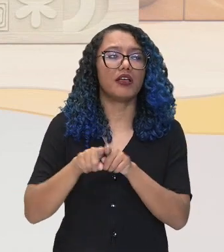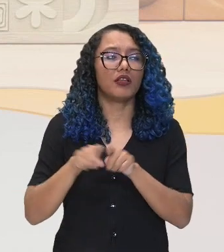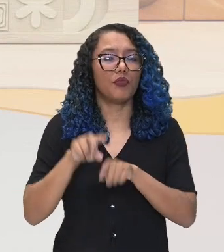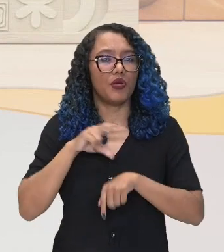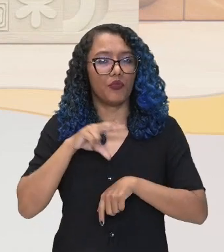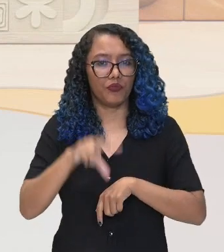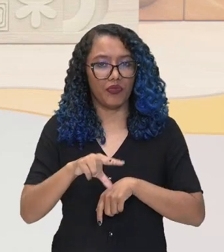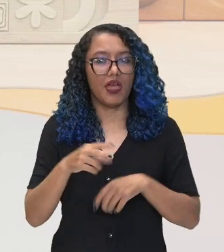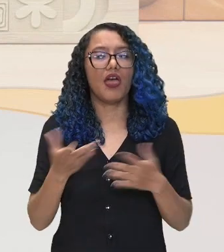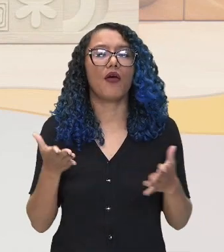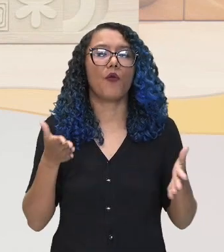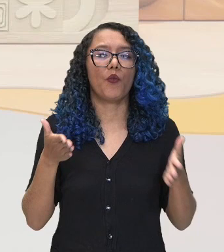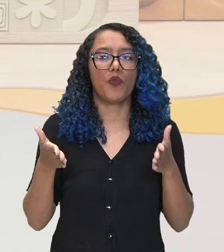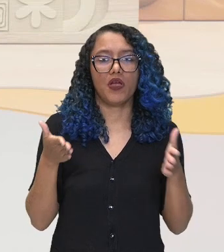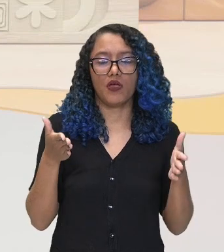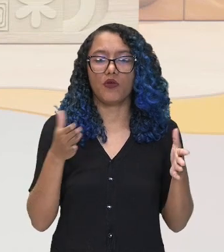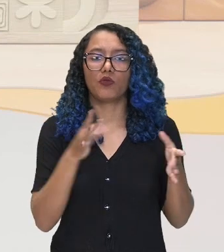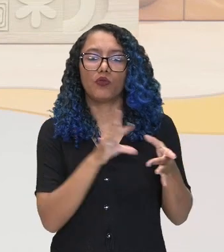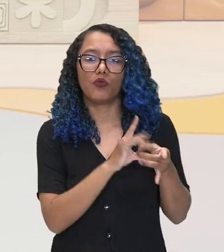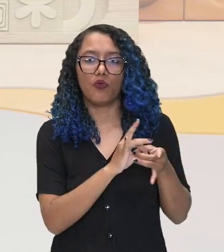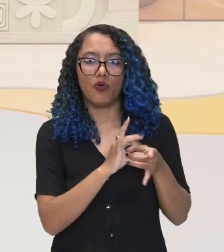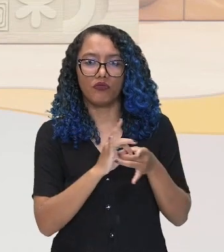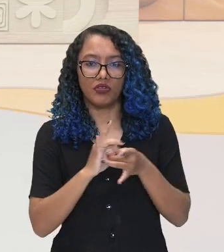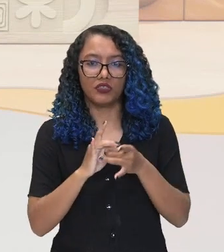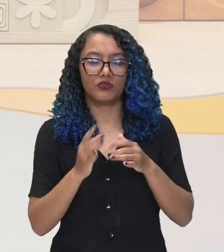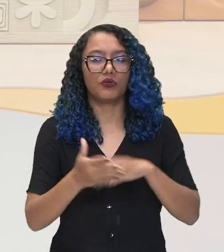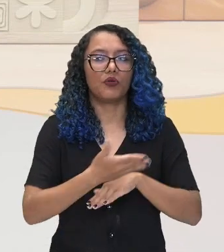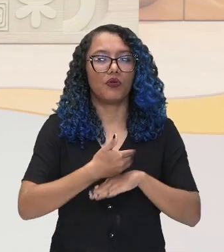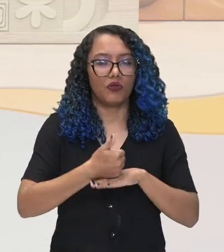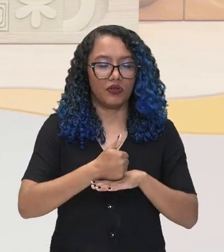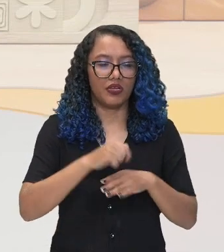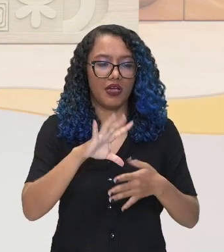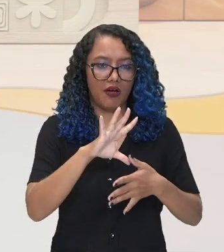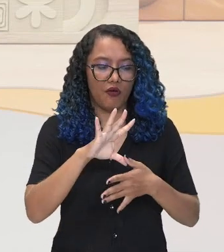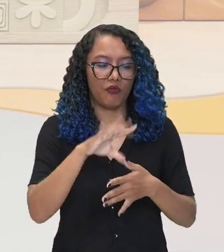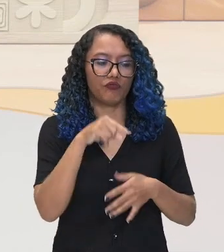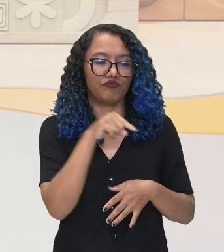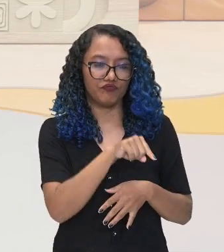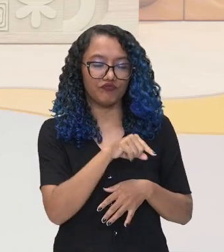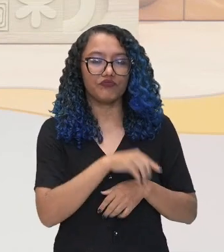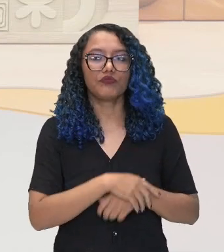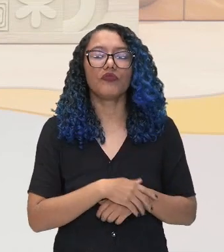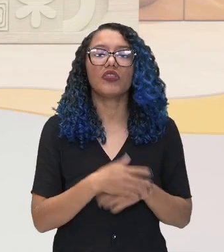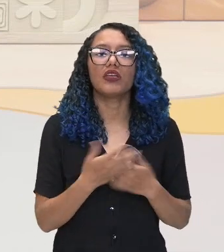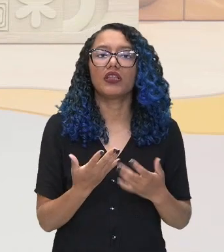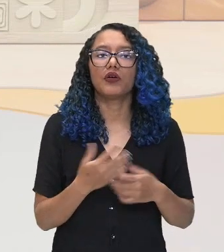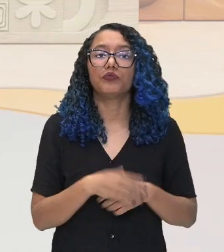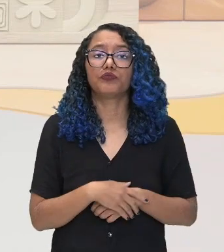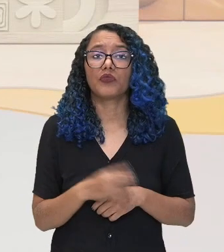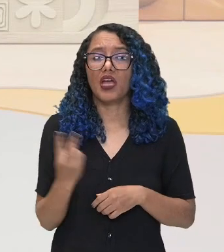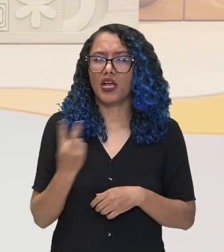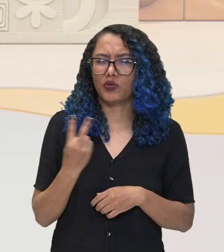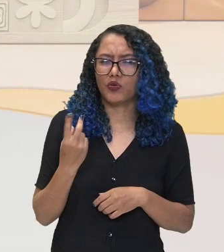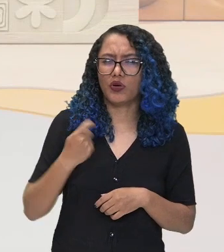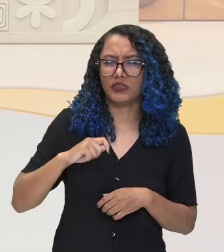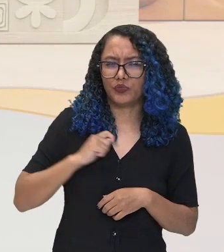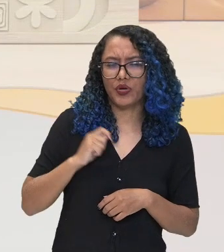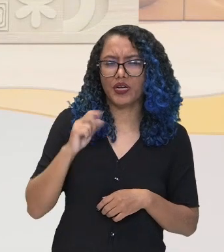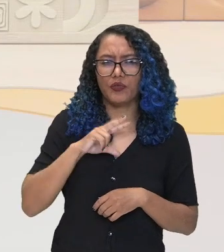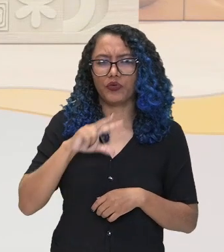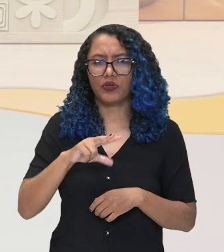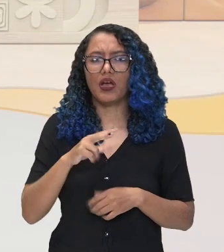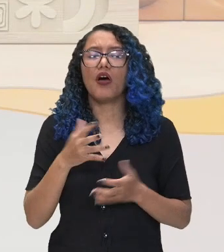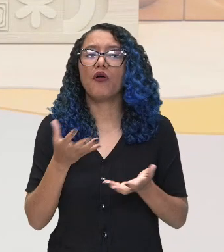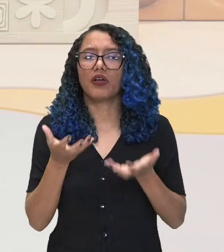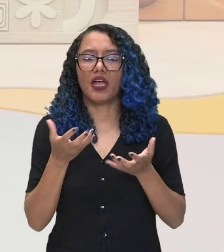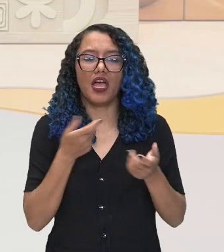Colonial. Então, nesse contexto, tanto a coroa portuguesa quanto a coroa espanhola vão querer manter a posse